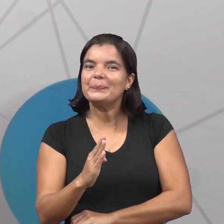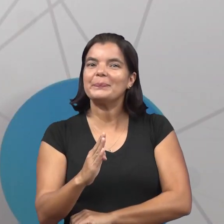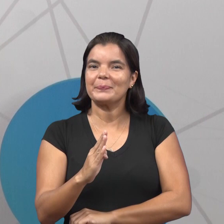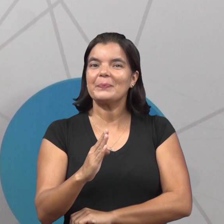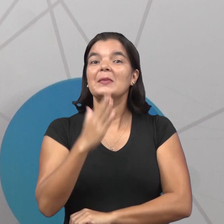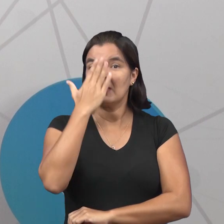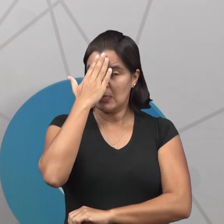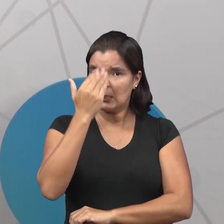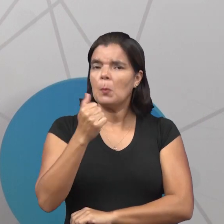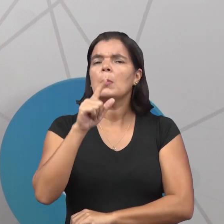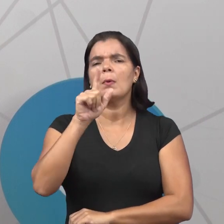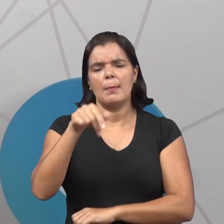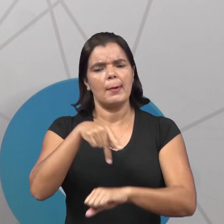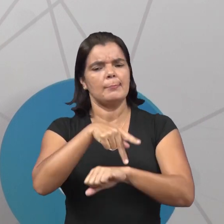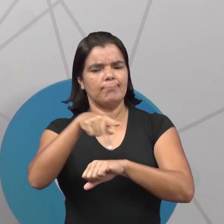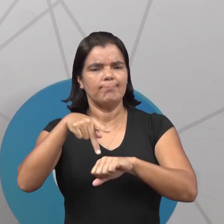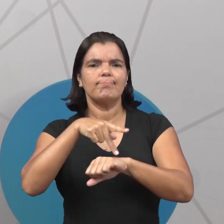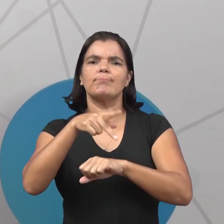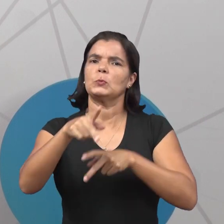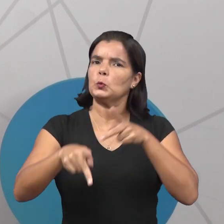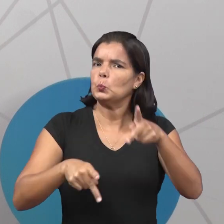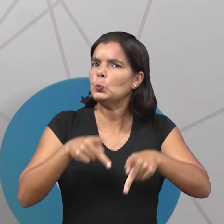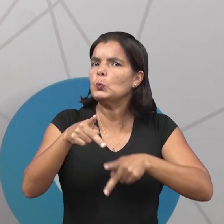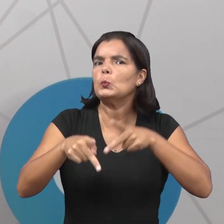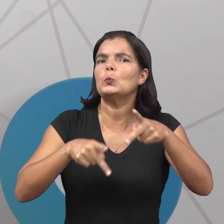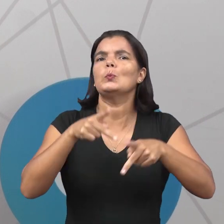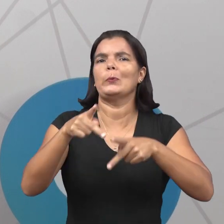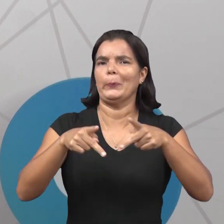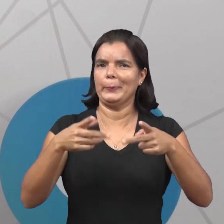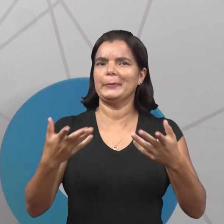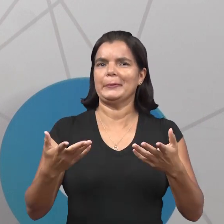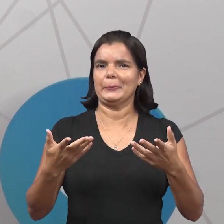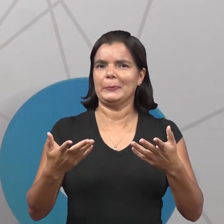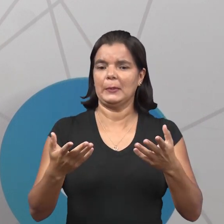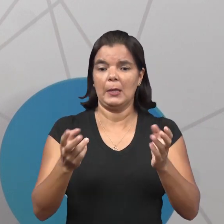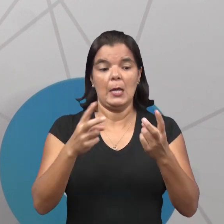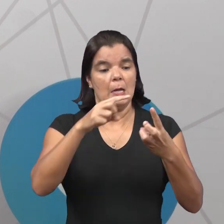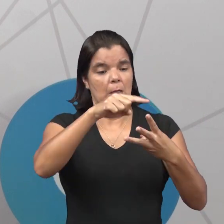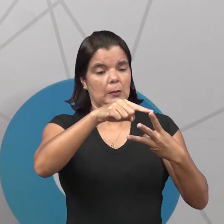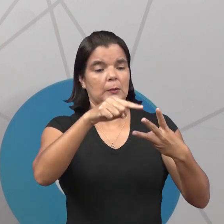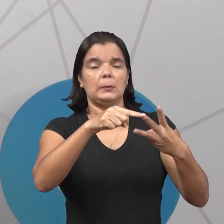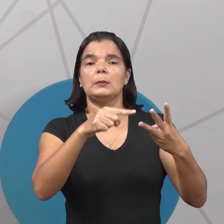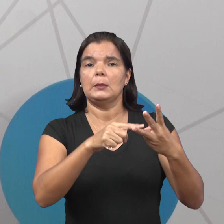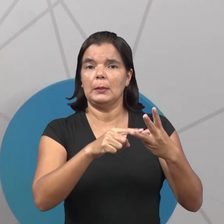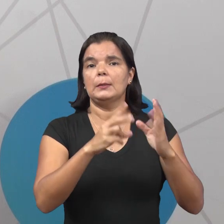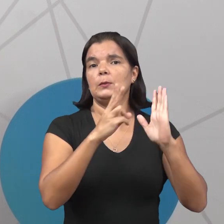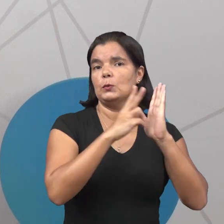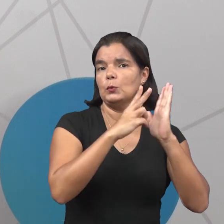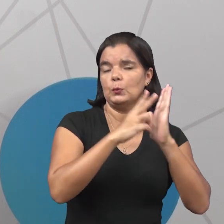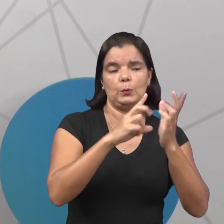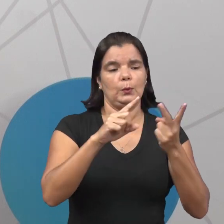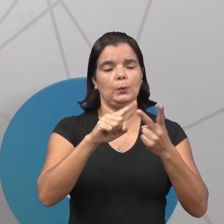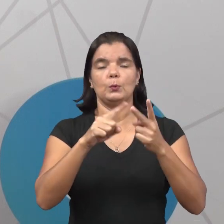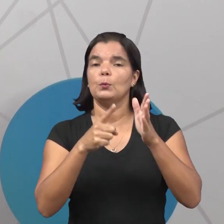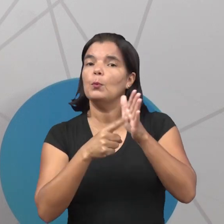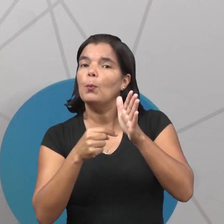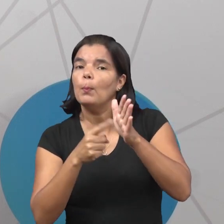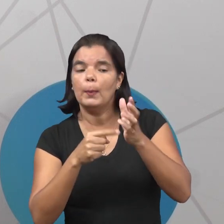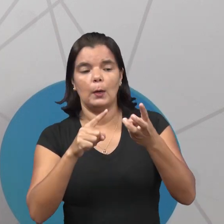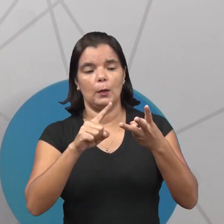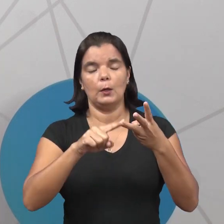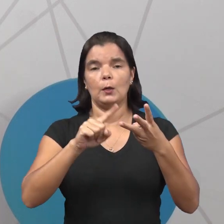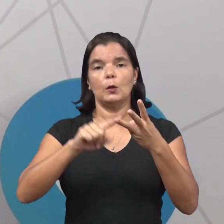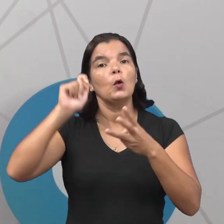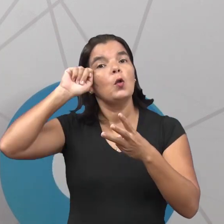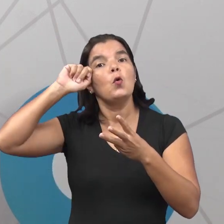o Brasil é um país com população composta essencialmente de três grupos étnicos, o indígena, o branco, o negro, e a